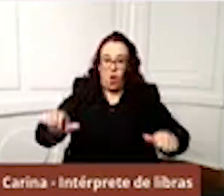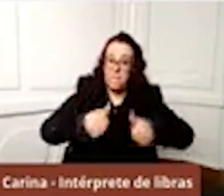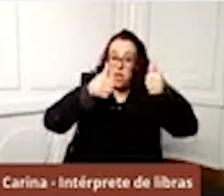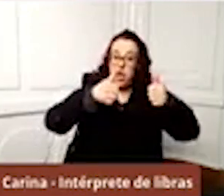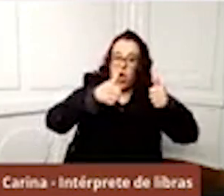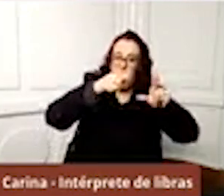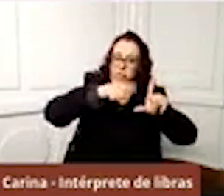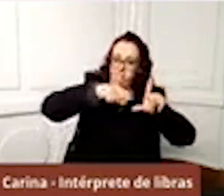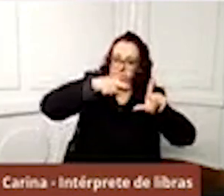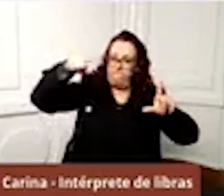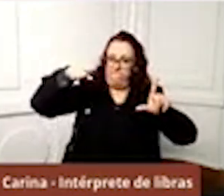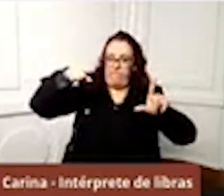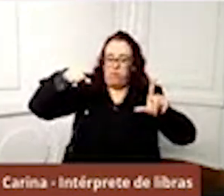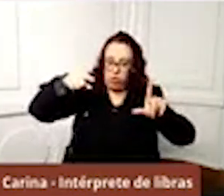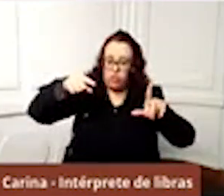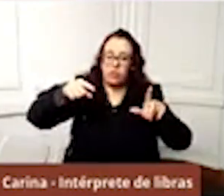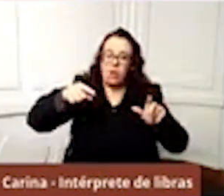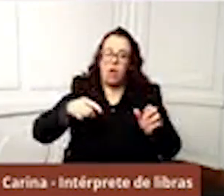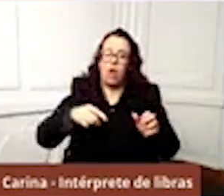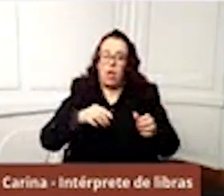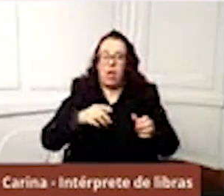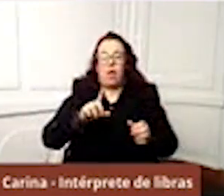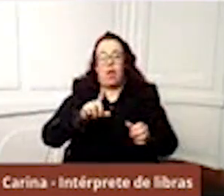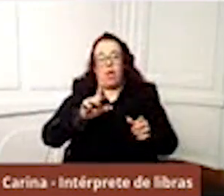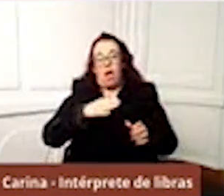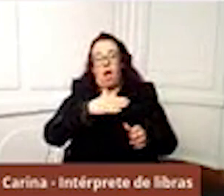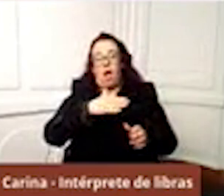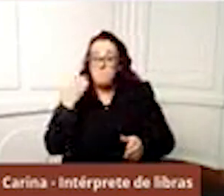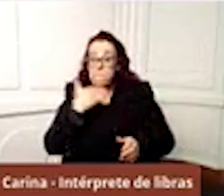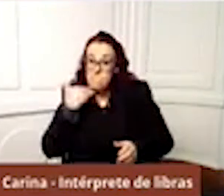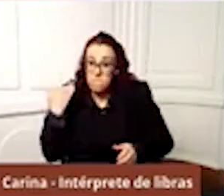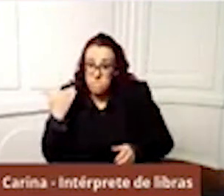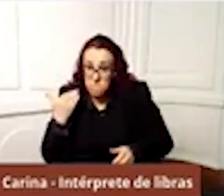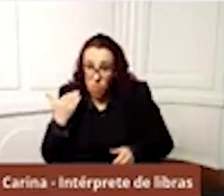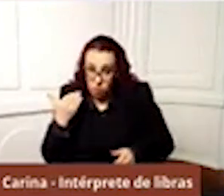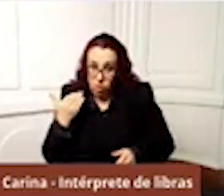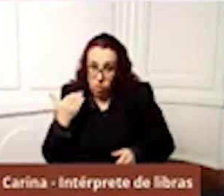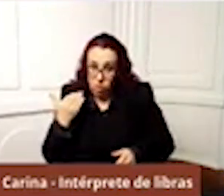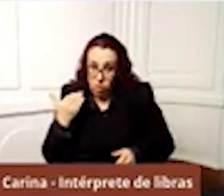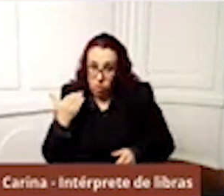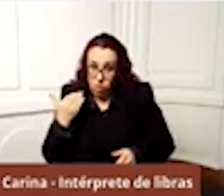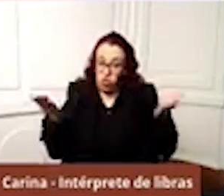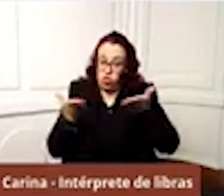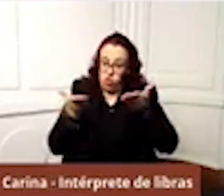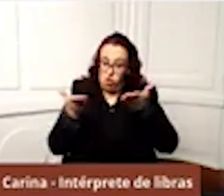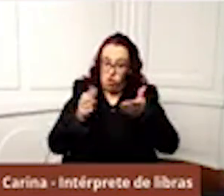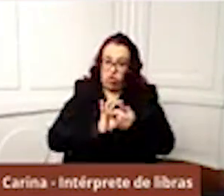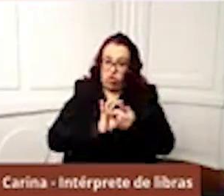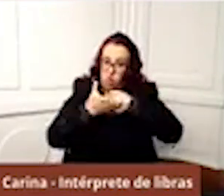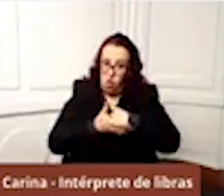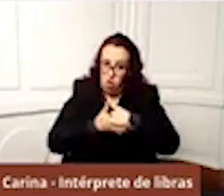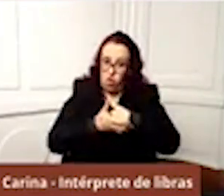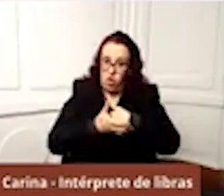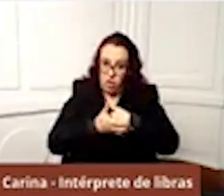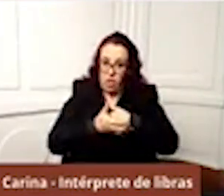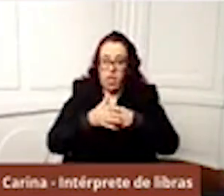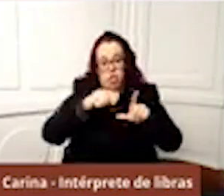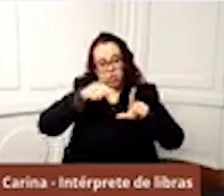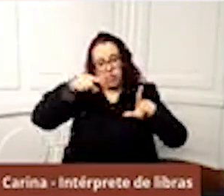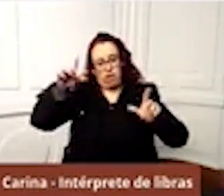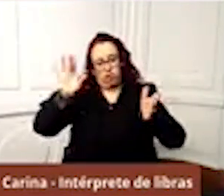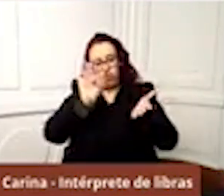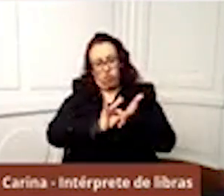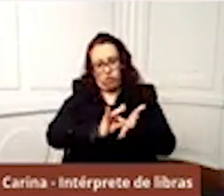Então, a letalidade estimada do coronavírus, hoje, pelas estatísticas oficiais, seria de